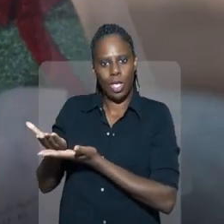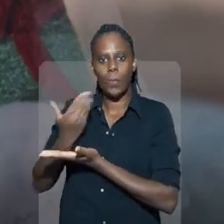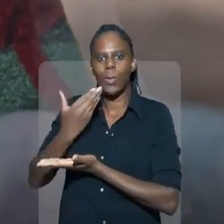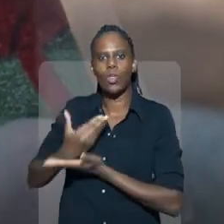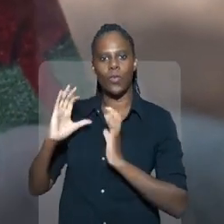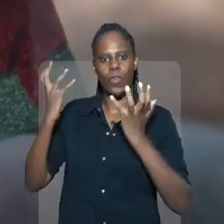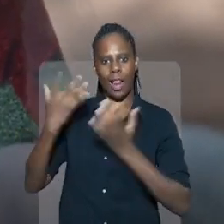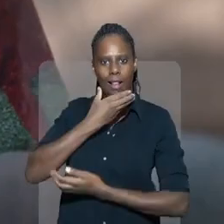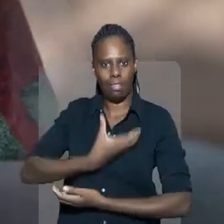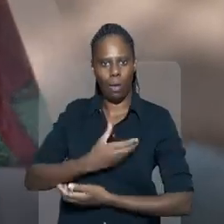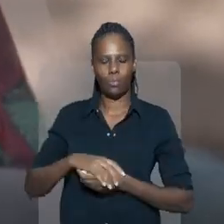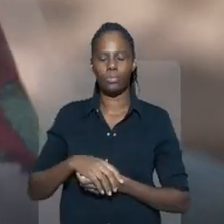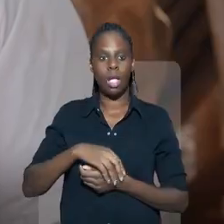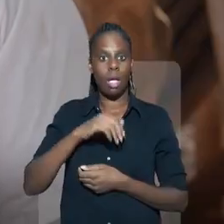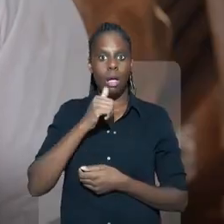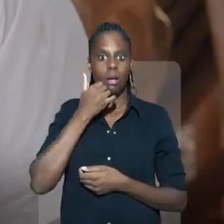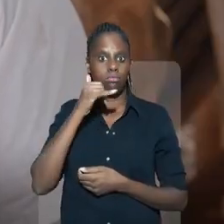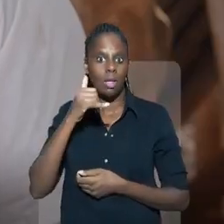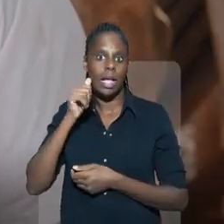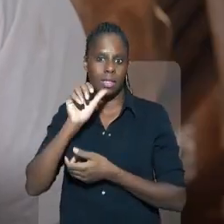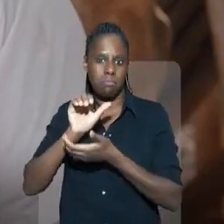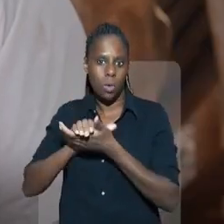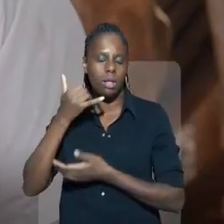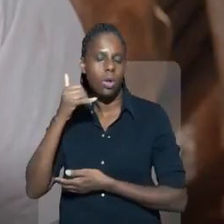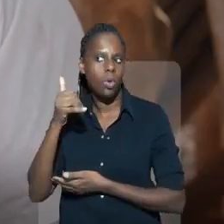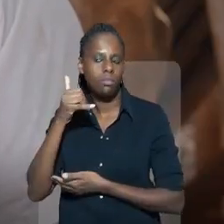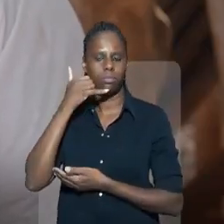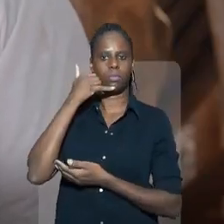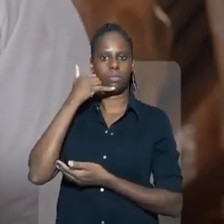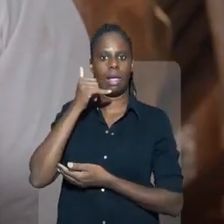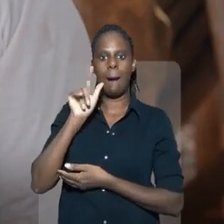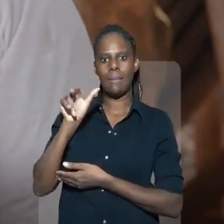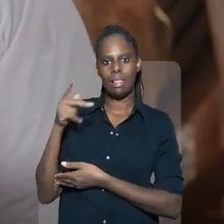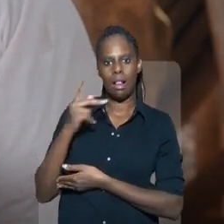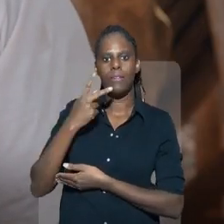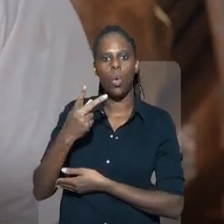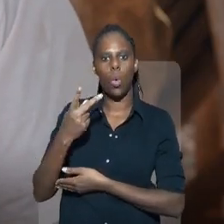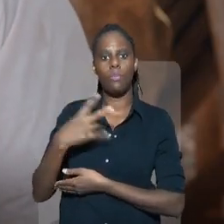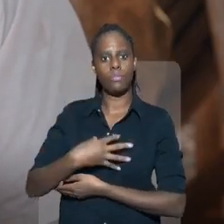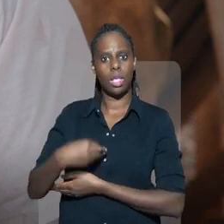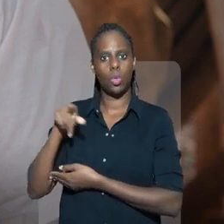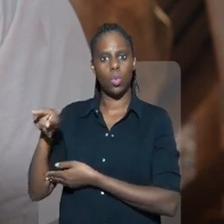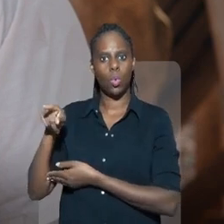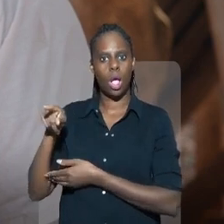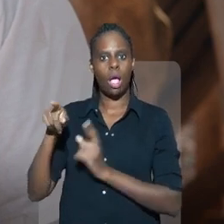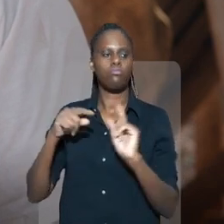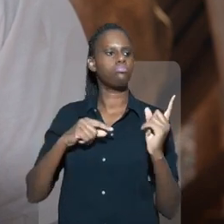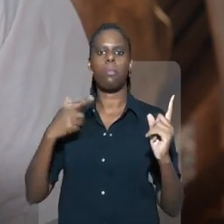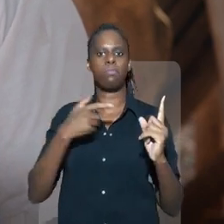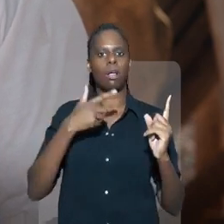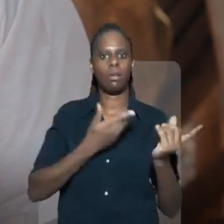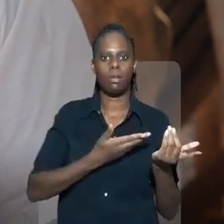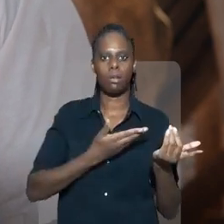uma festinha pra ele, porque ele tinha pedido uma festa de Natal. O telefone dela tocou, da minha esposa tocou. Aí a irmã dela falando que o Bernardo tinha